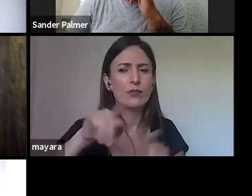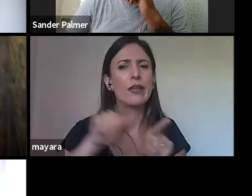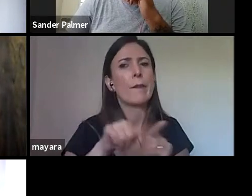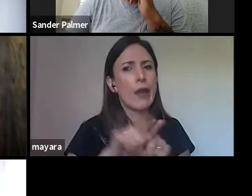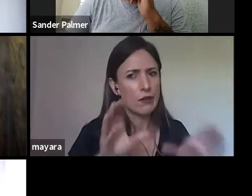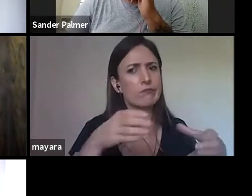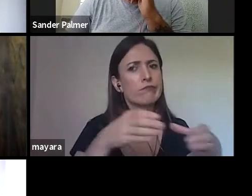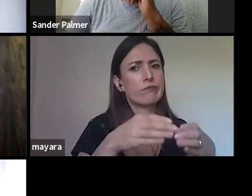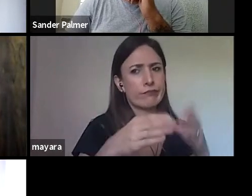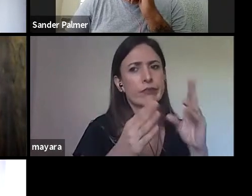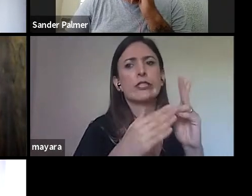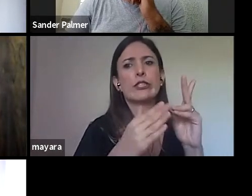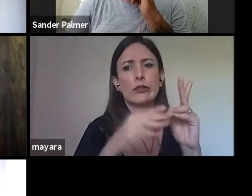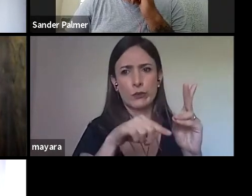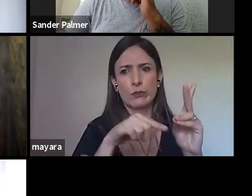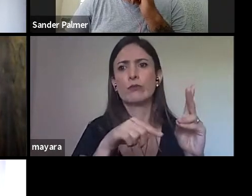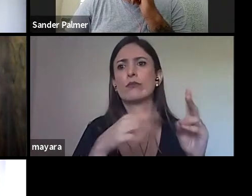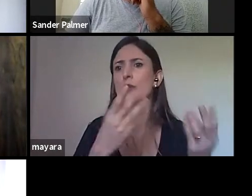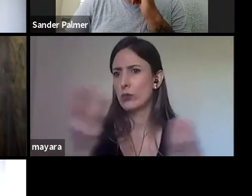assim, por essa